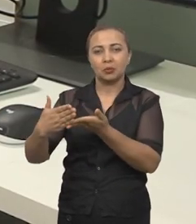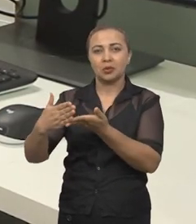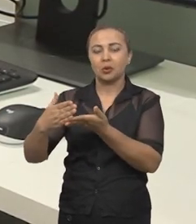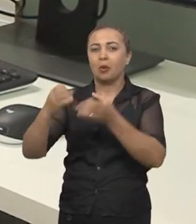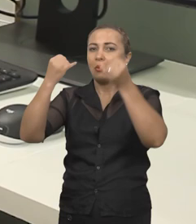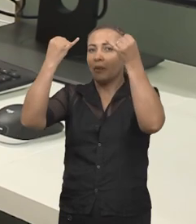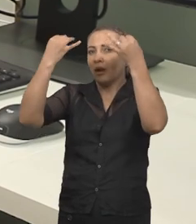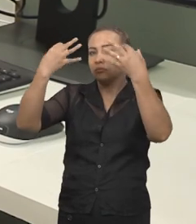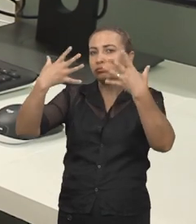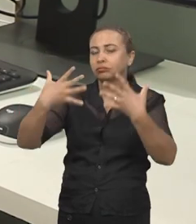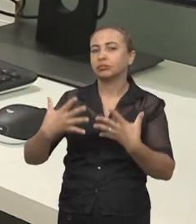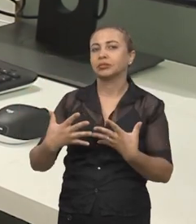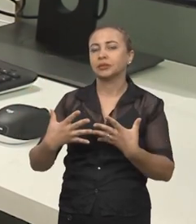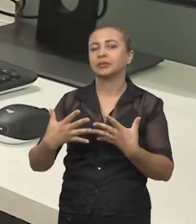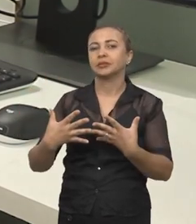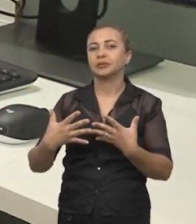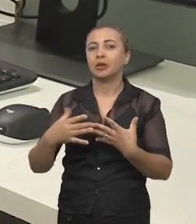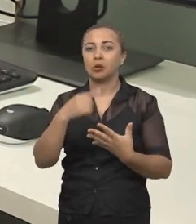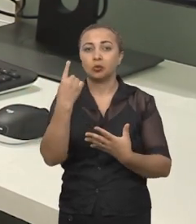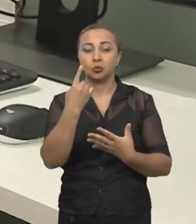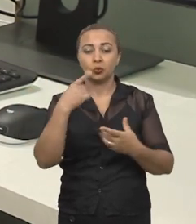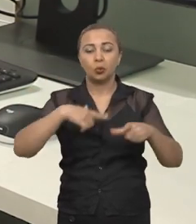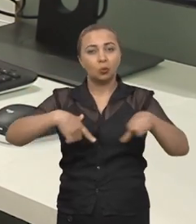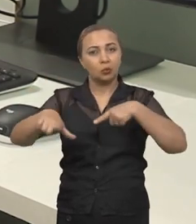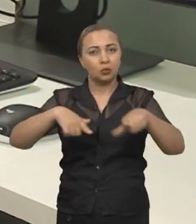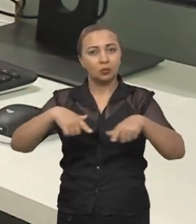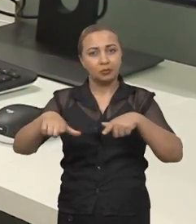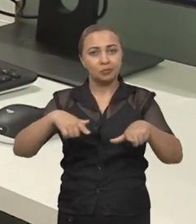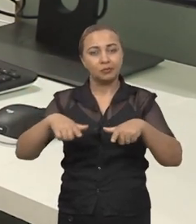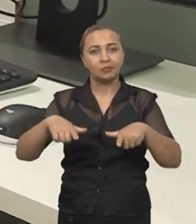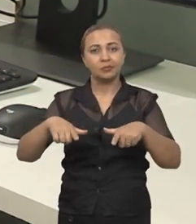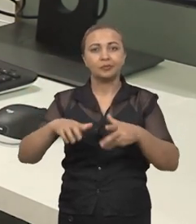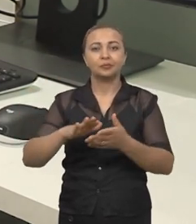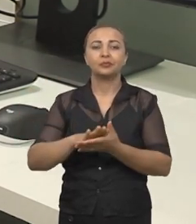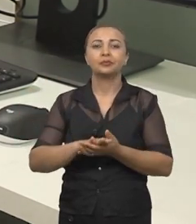definição de um trabalho de